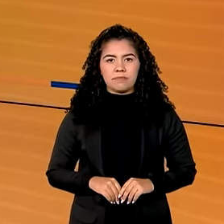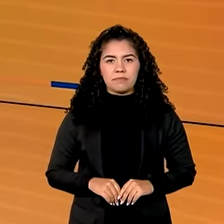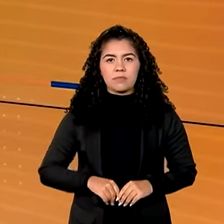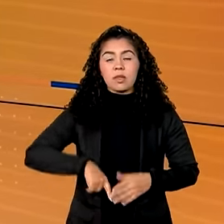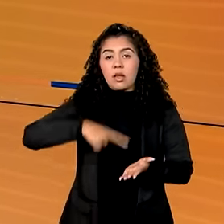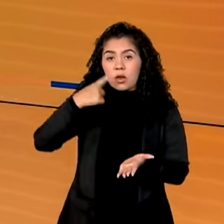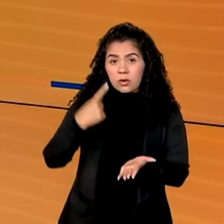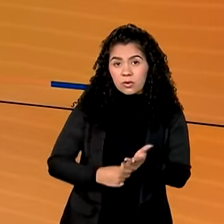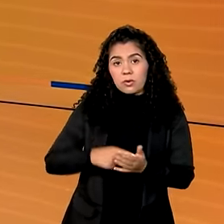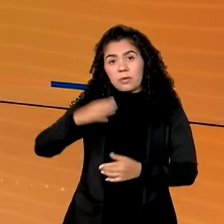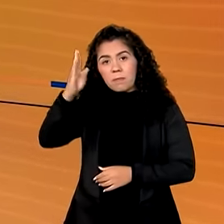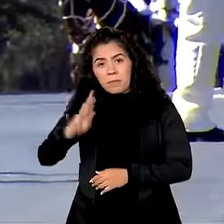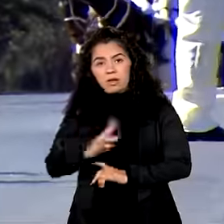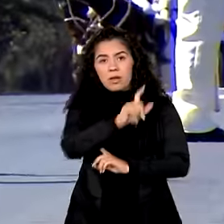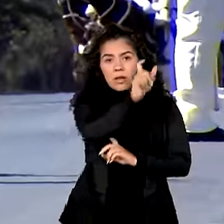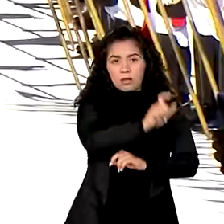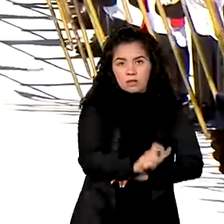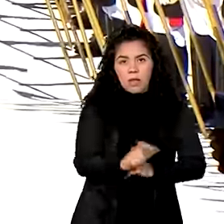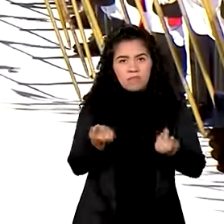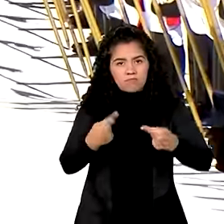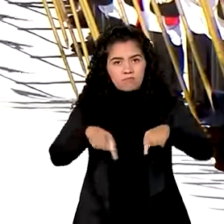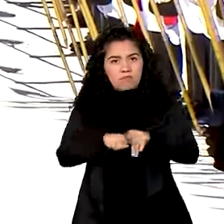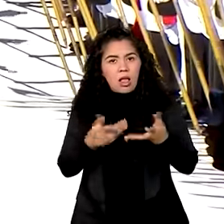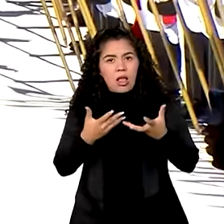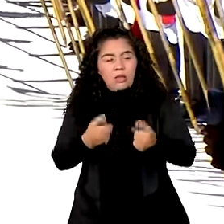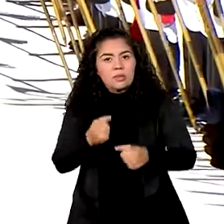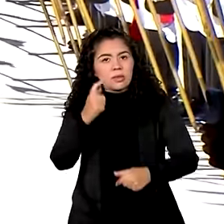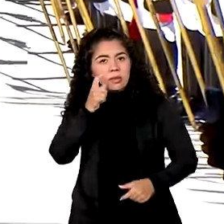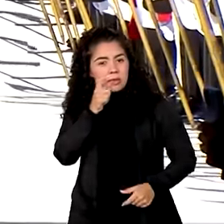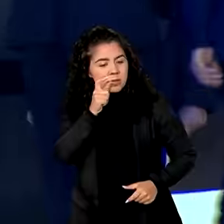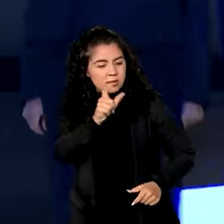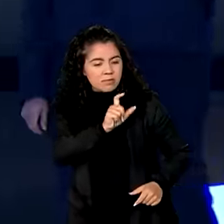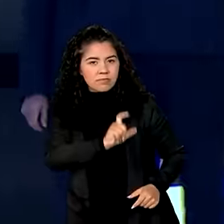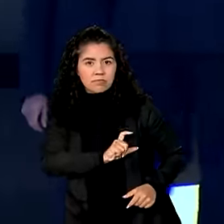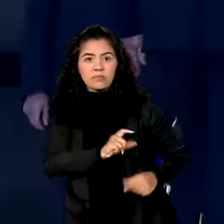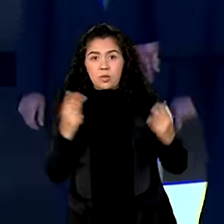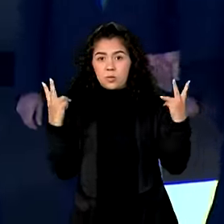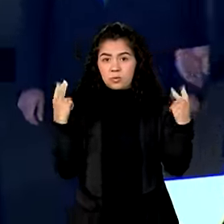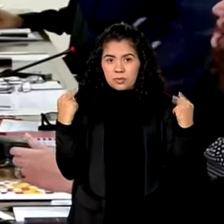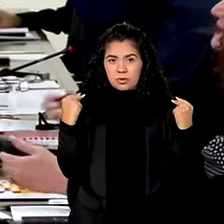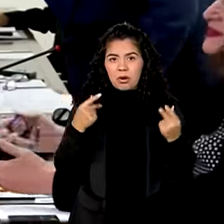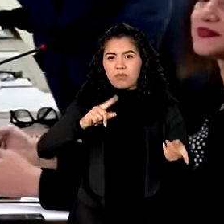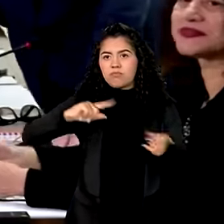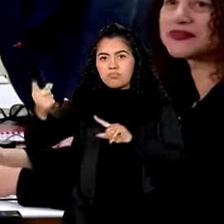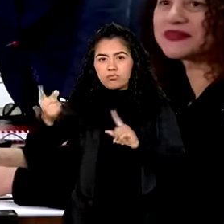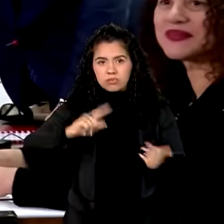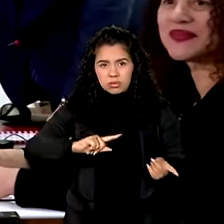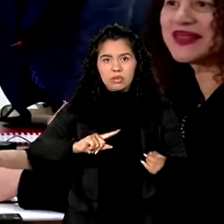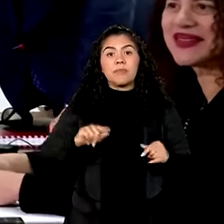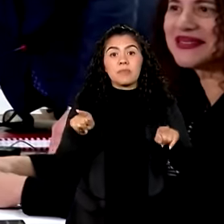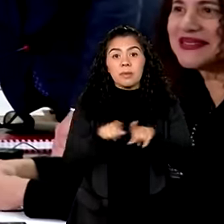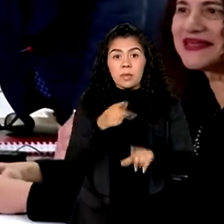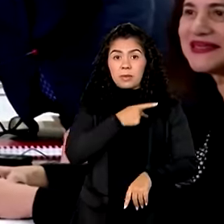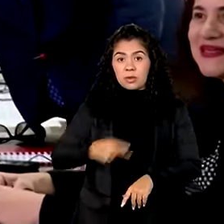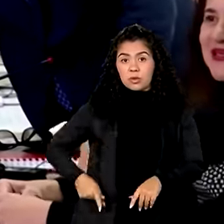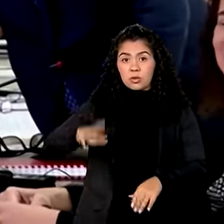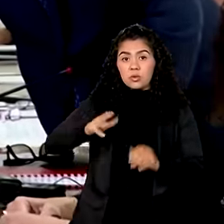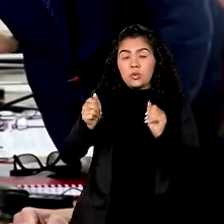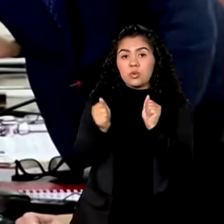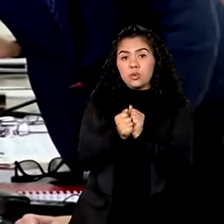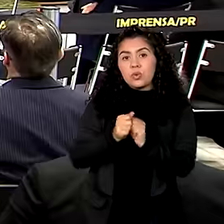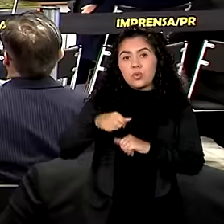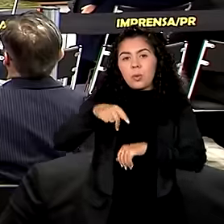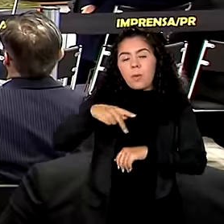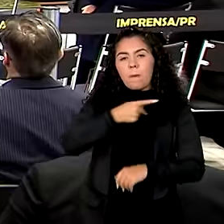Brasil e Itália fecham parceria para reconhecer carteira de habilitação nos dois países. Lula e Matarela